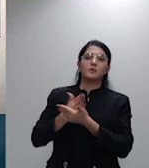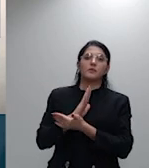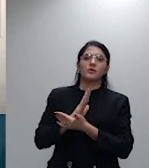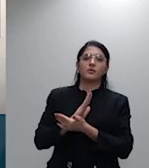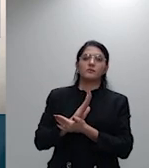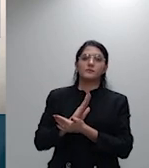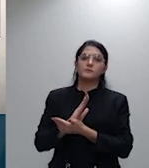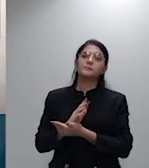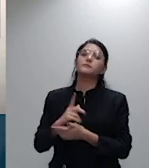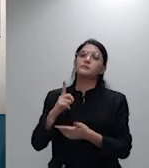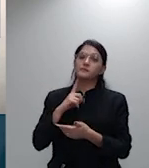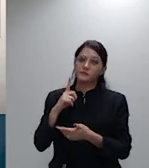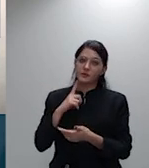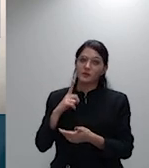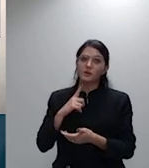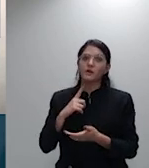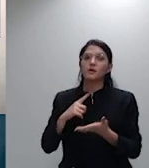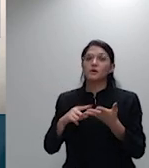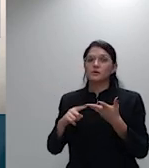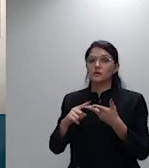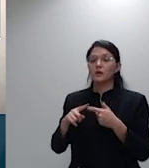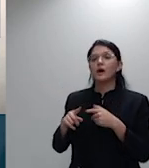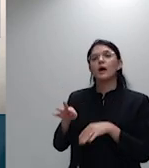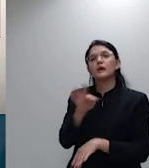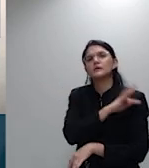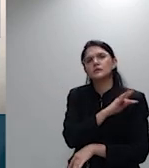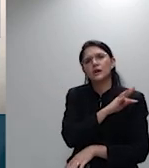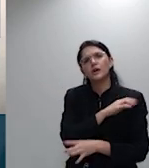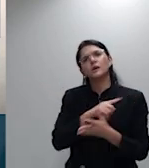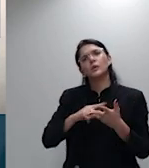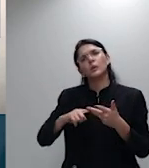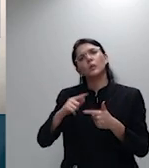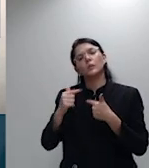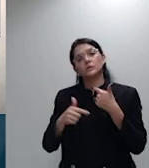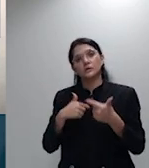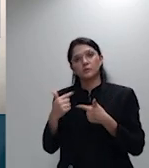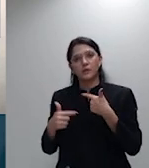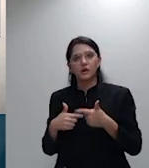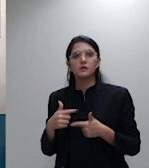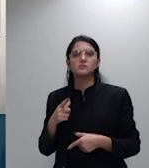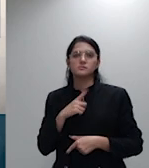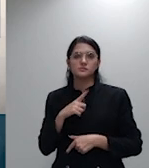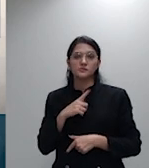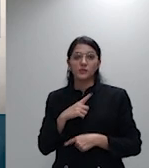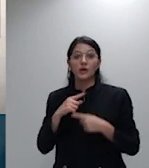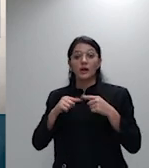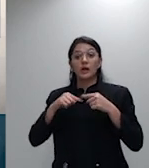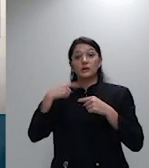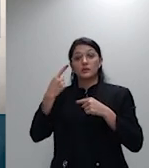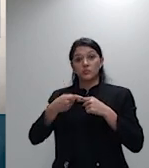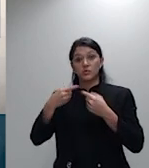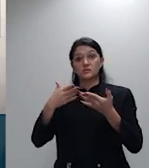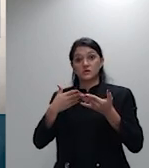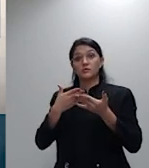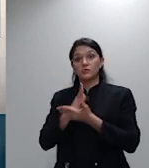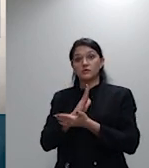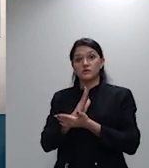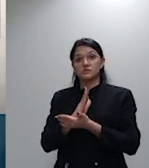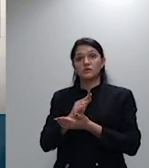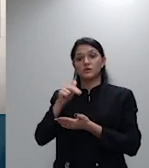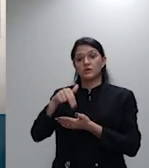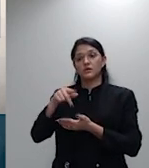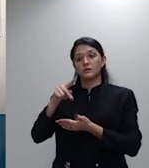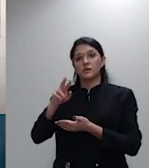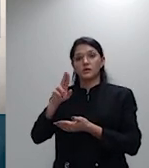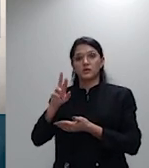técnica de modo que após aprovação a NTRP passaria a gozar de presunção de legalidade